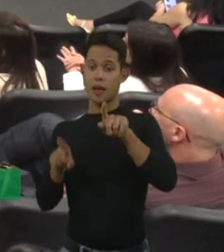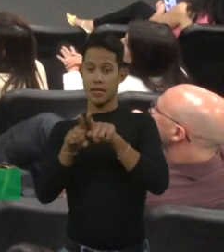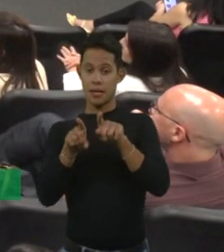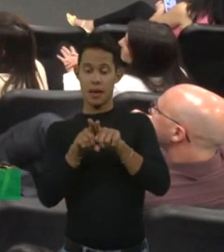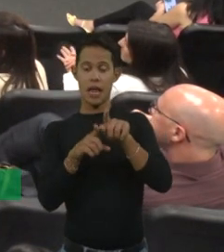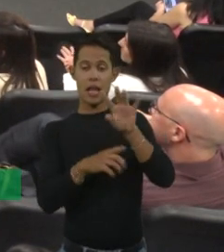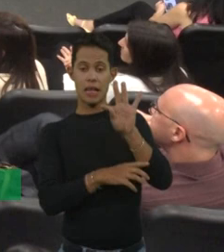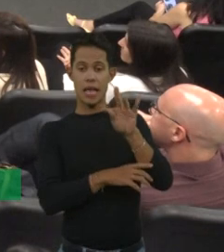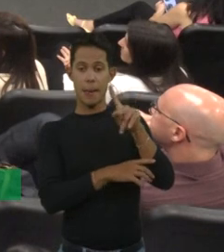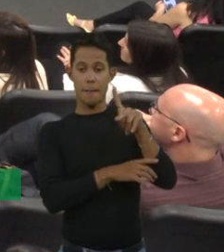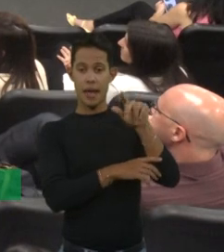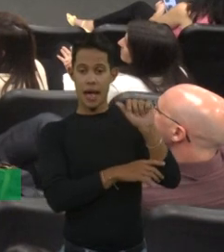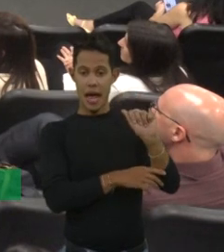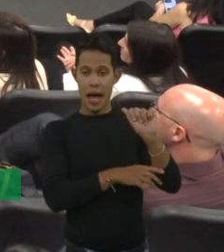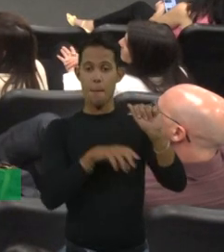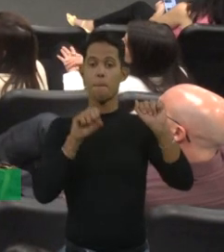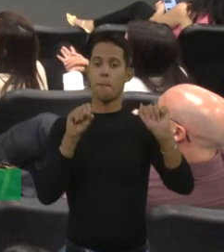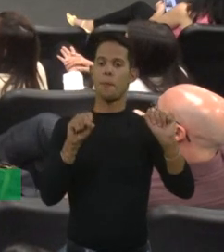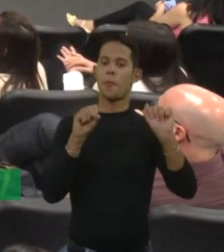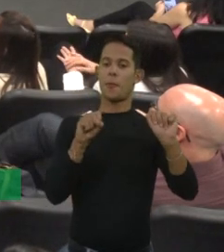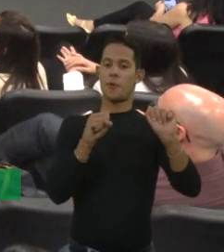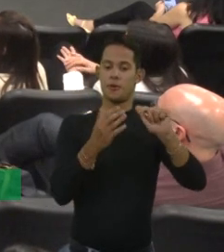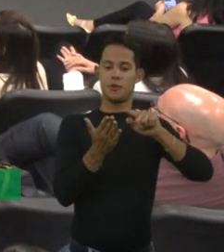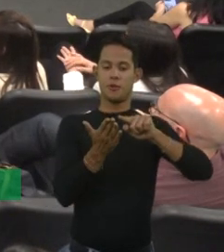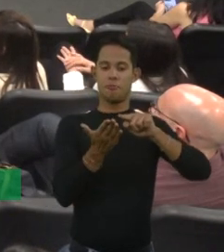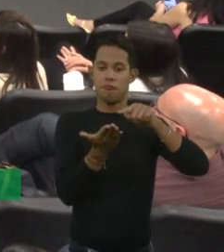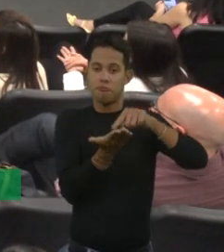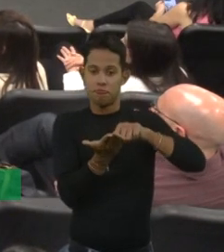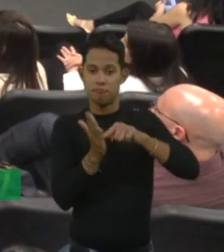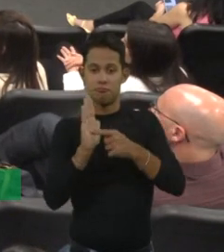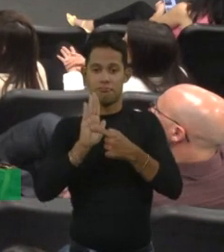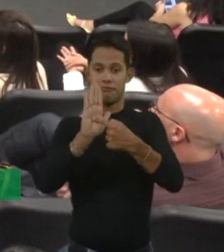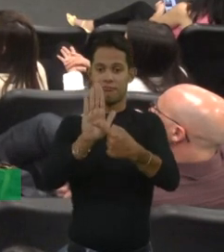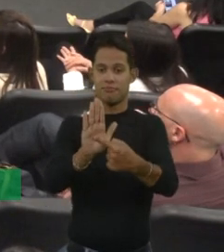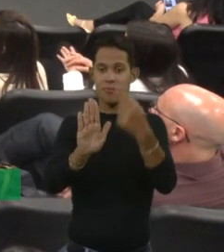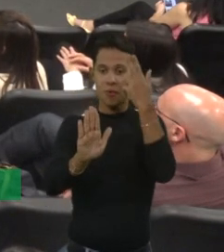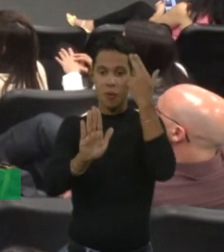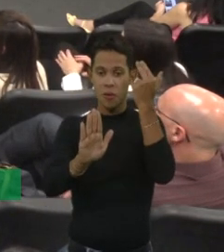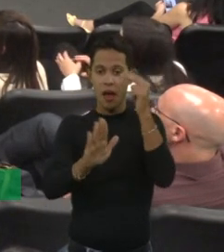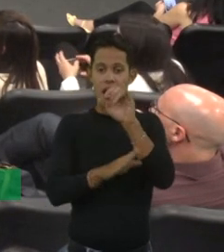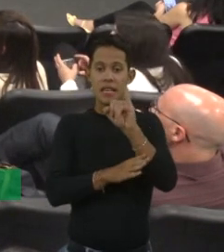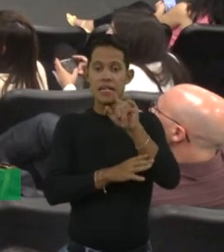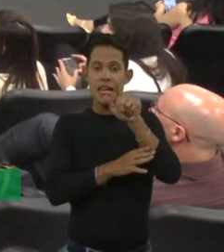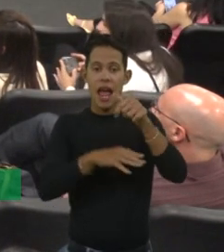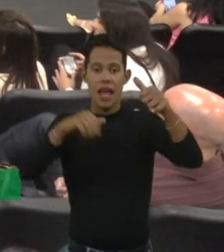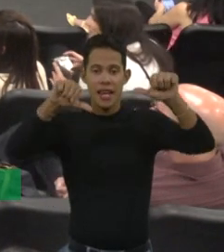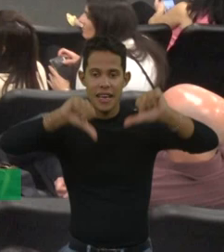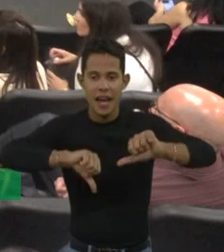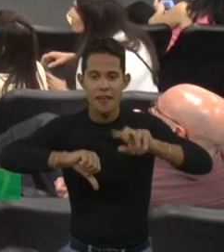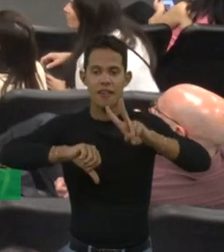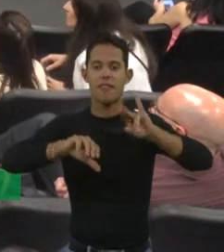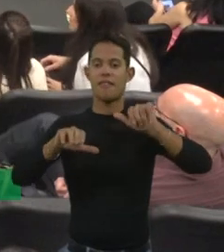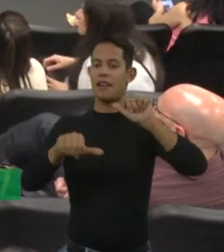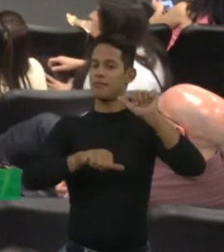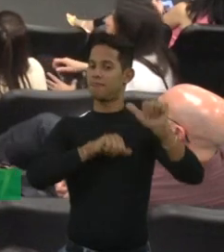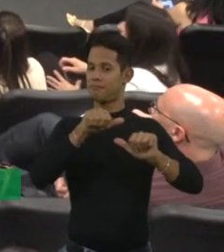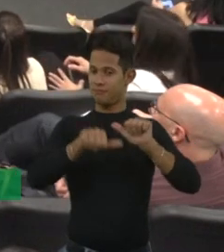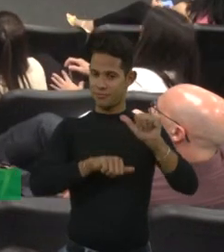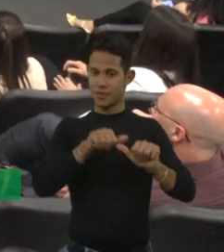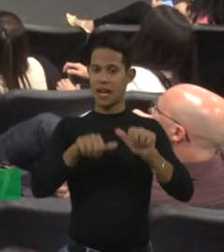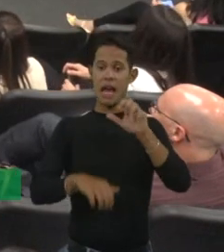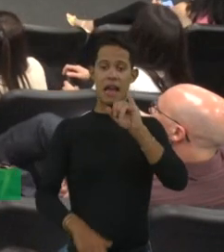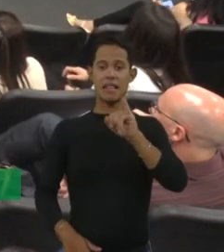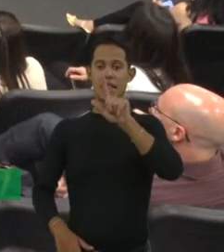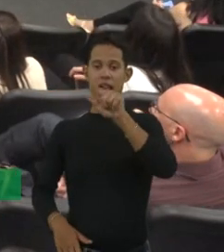vir normal. Então, quando o caso é grave, ele vem bem alterado, grave e moderado, mas os leves podem passar